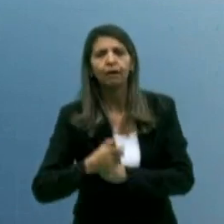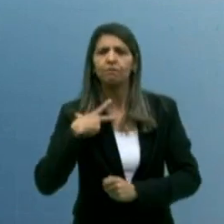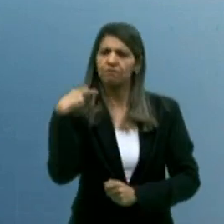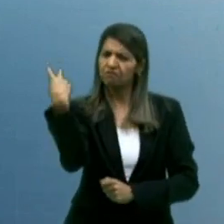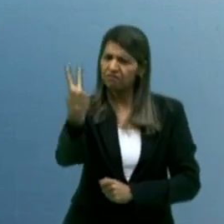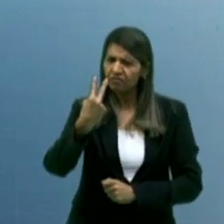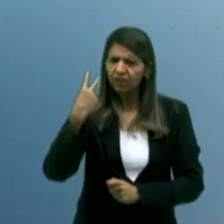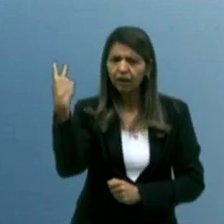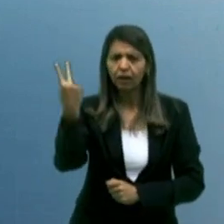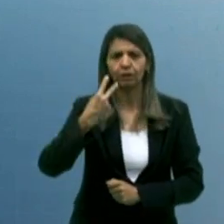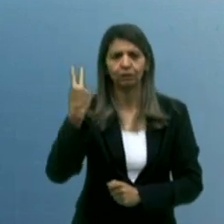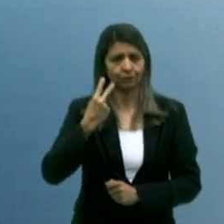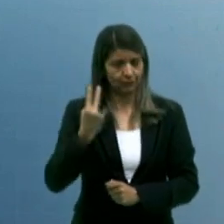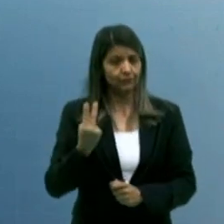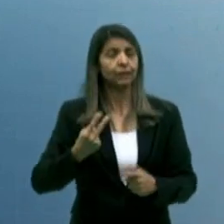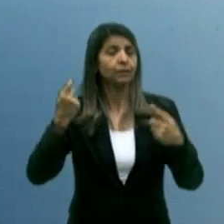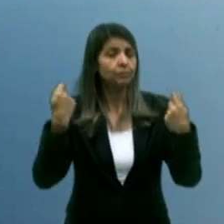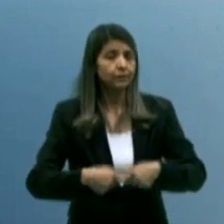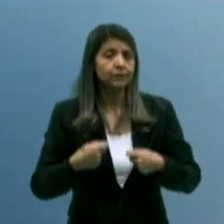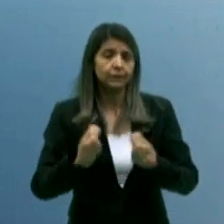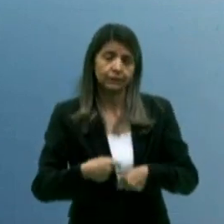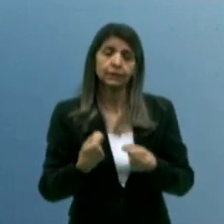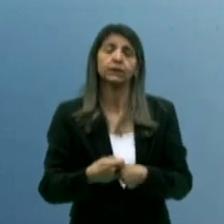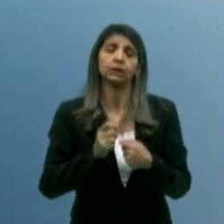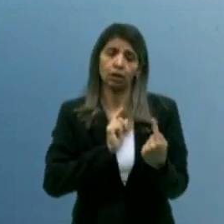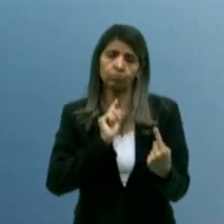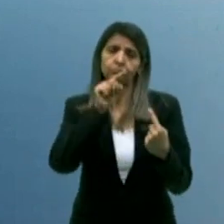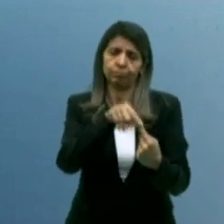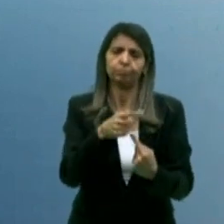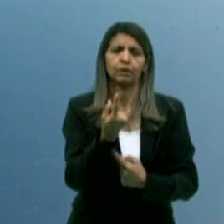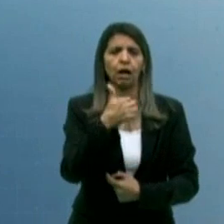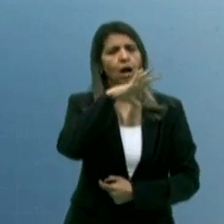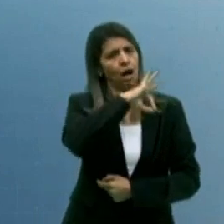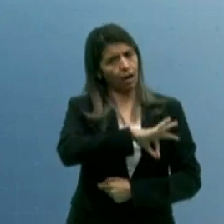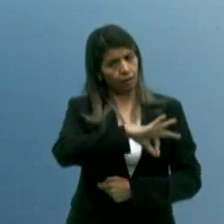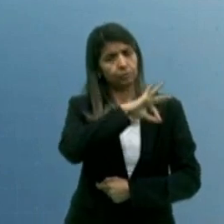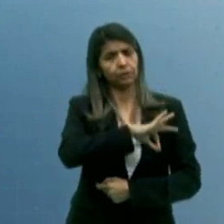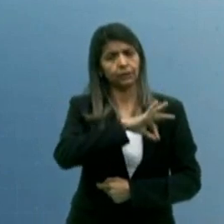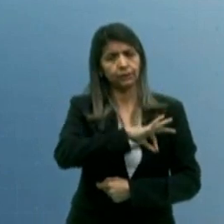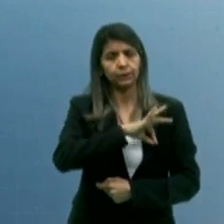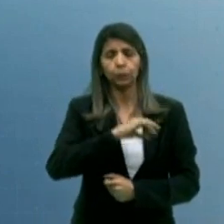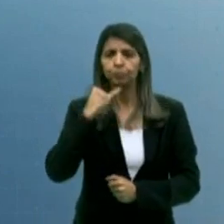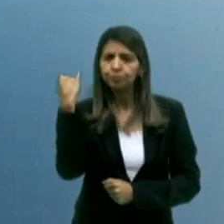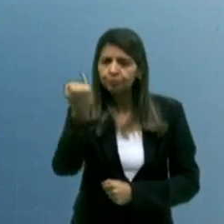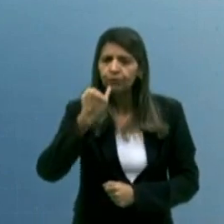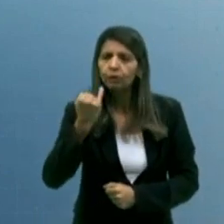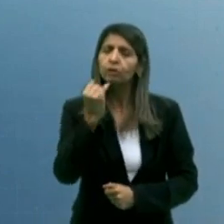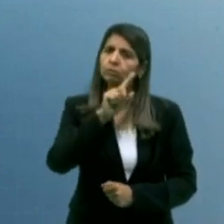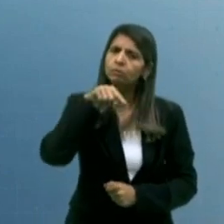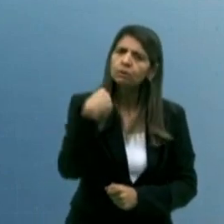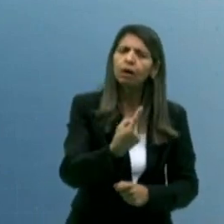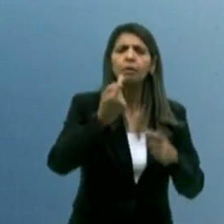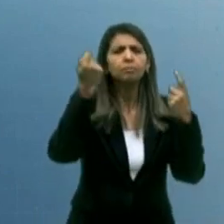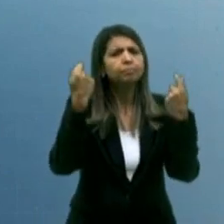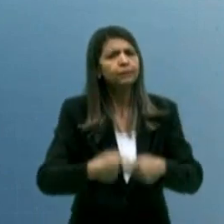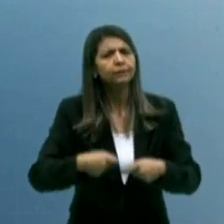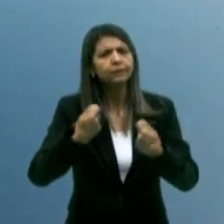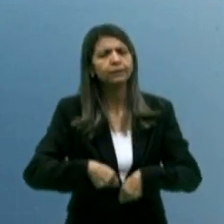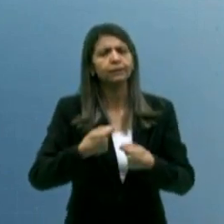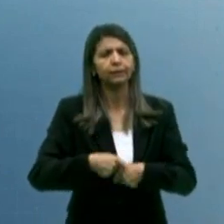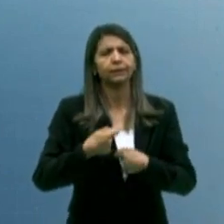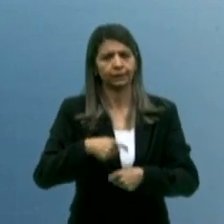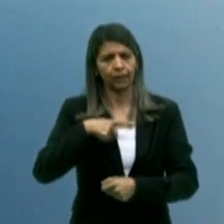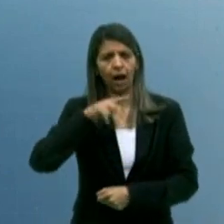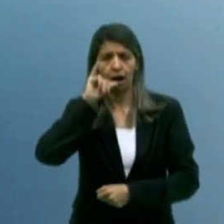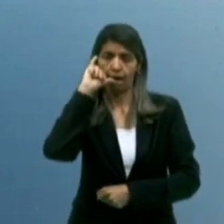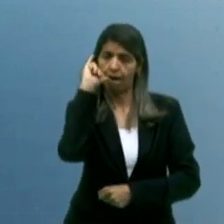não apenas sob o ponto de vista da sua remuneração, que é fundamental. E nós aqui temos que lembrar que a Polícia Civil